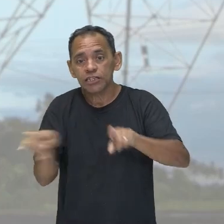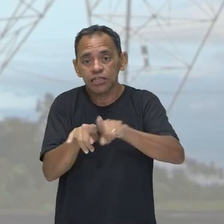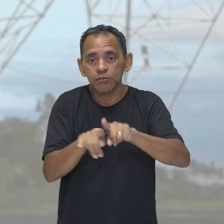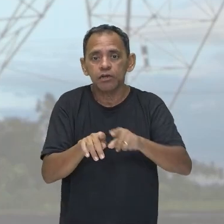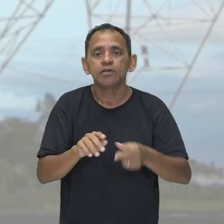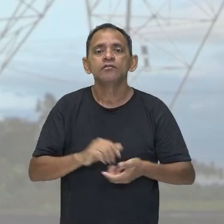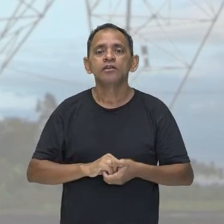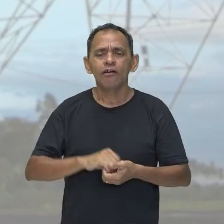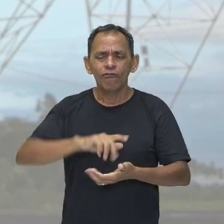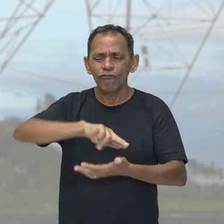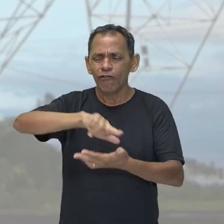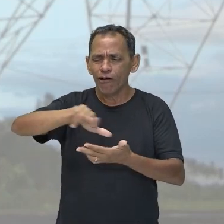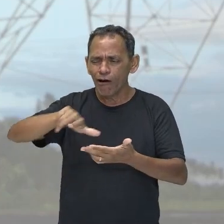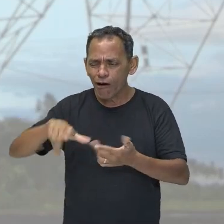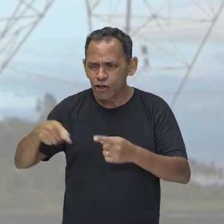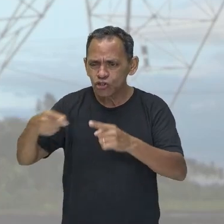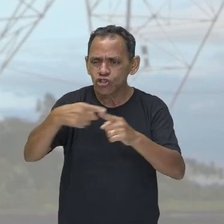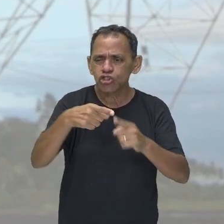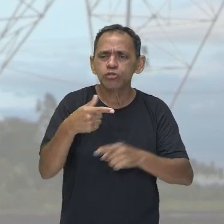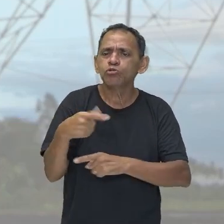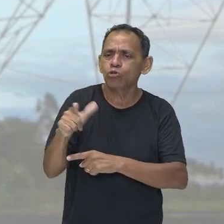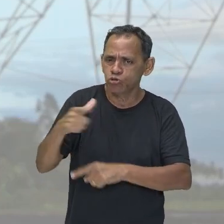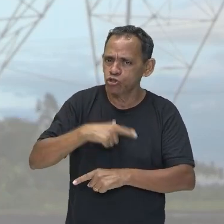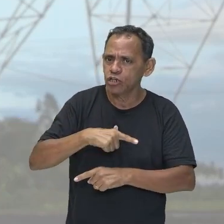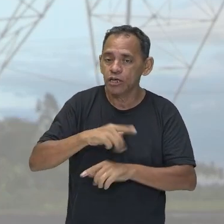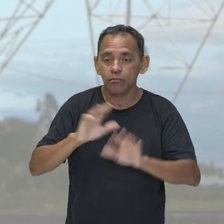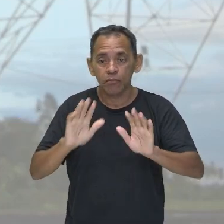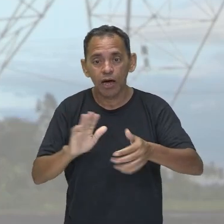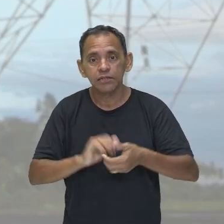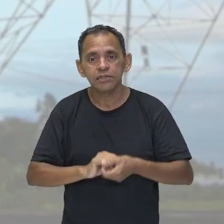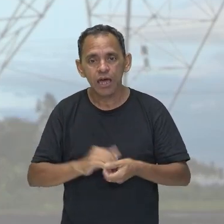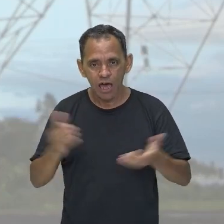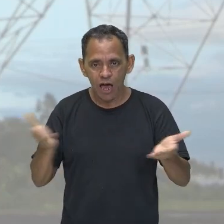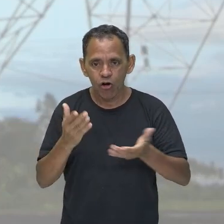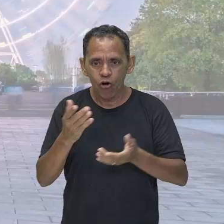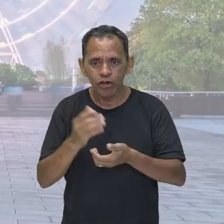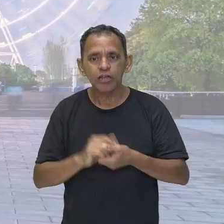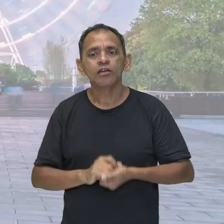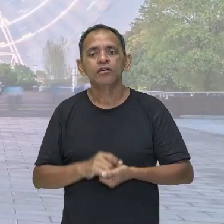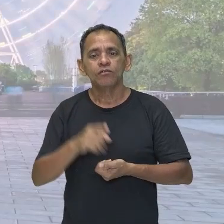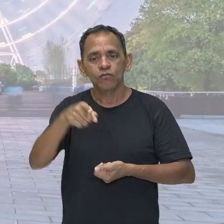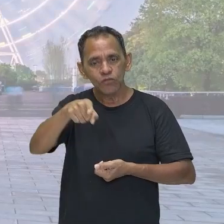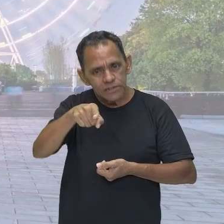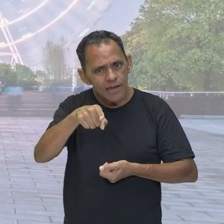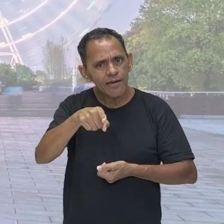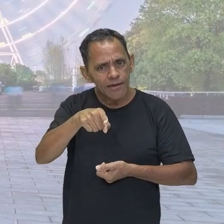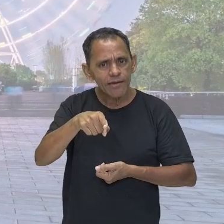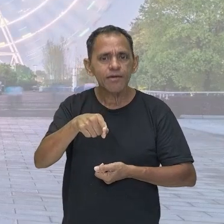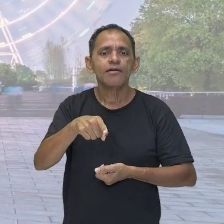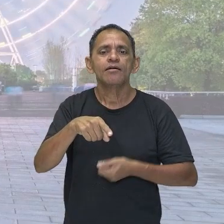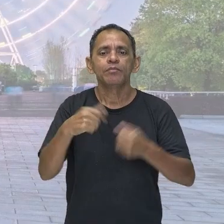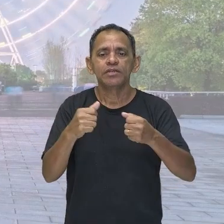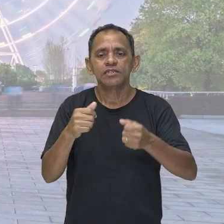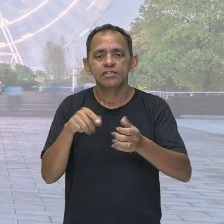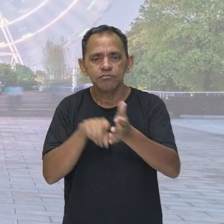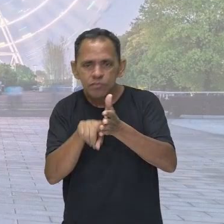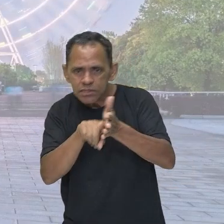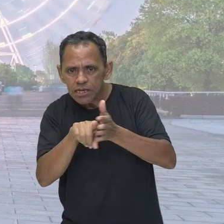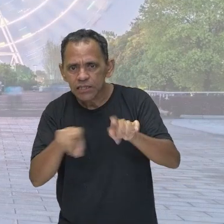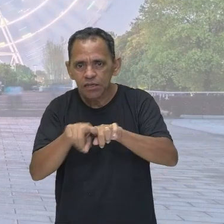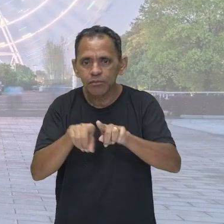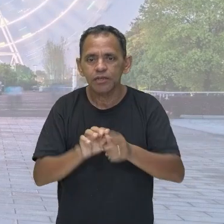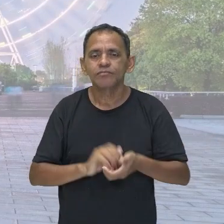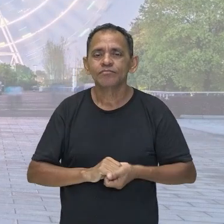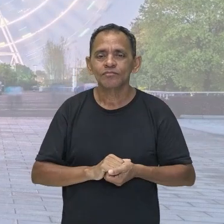de energia, porém, ficam com vocês para pesquisarem mais. Que bacana aí esses conceitos de